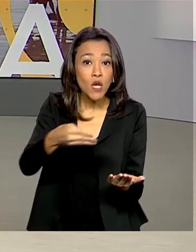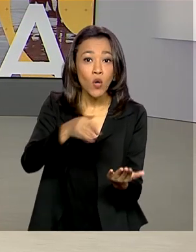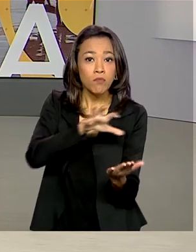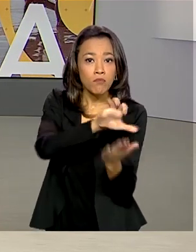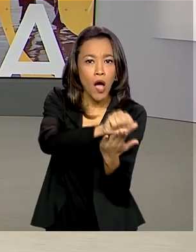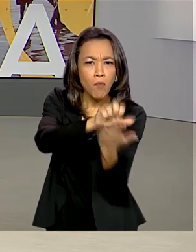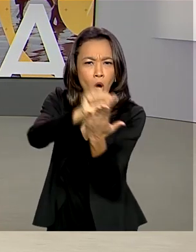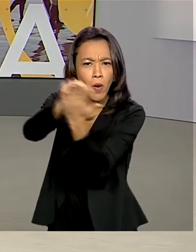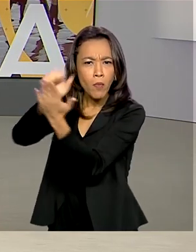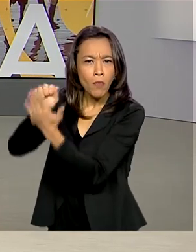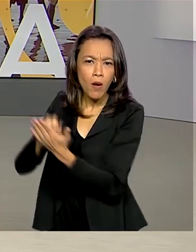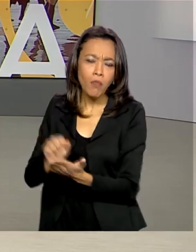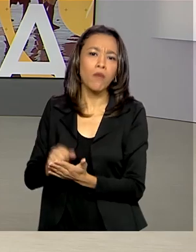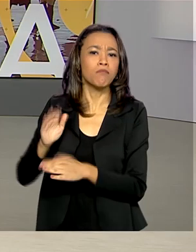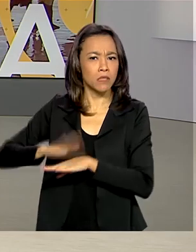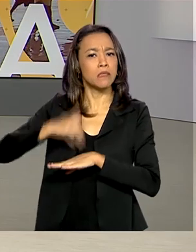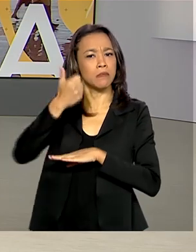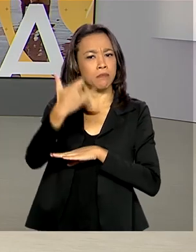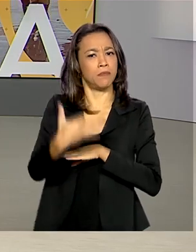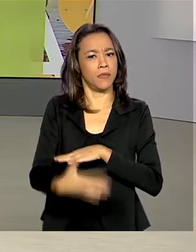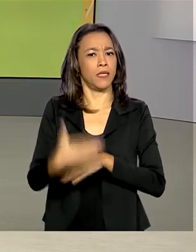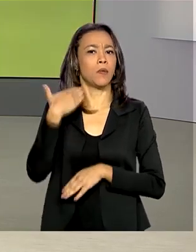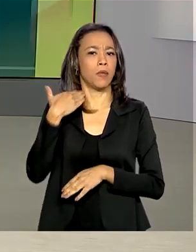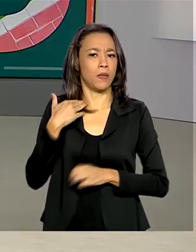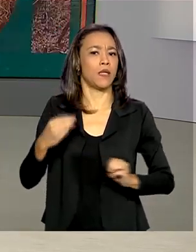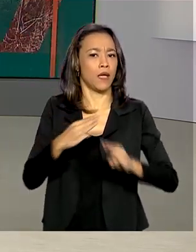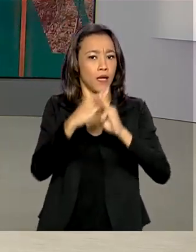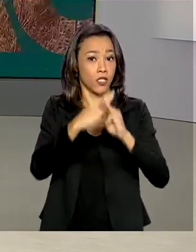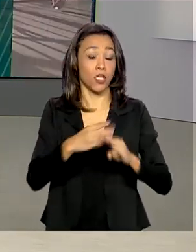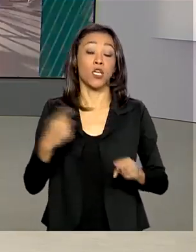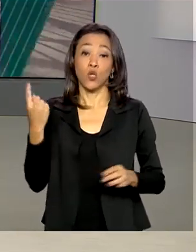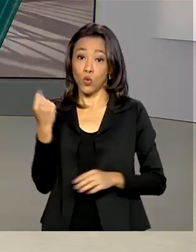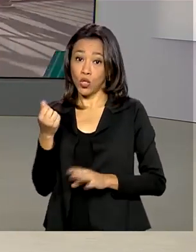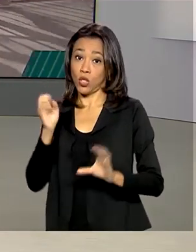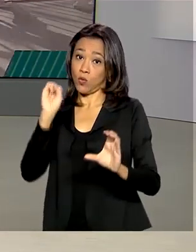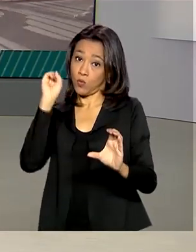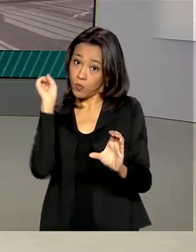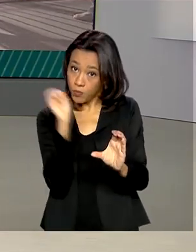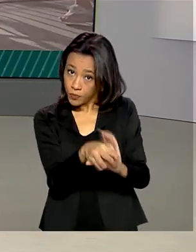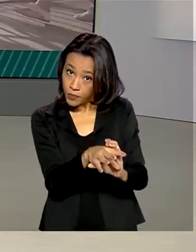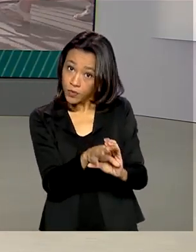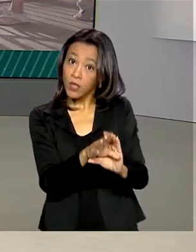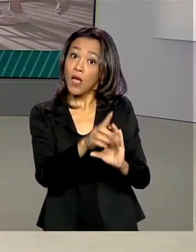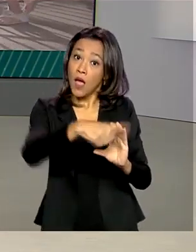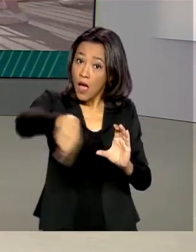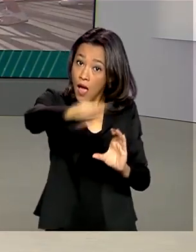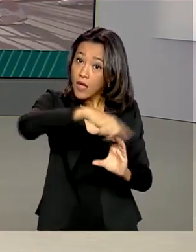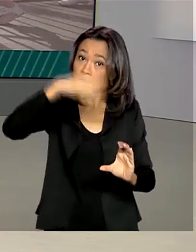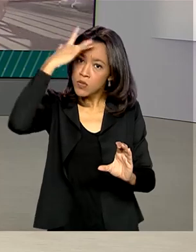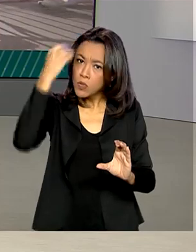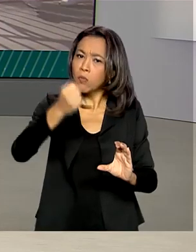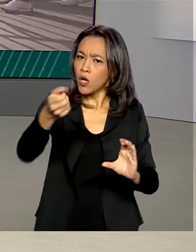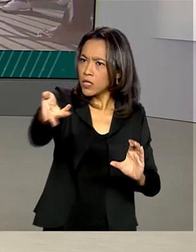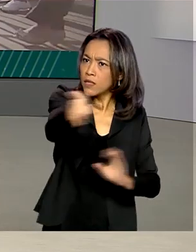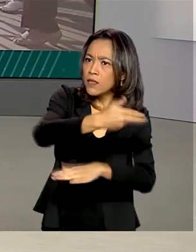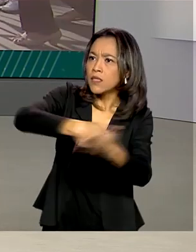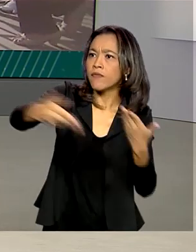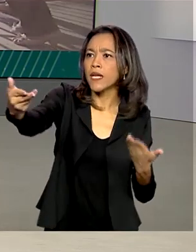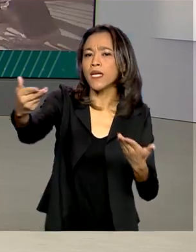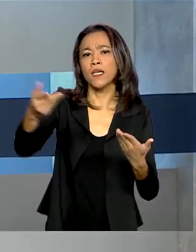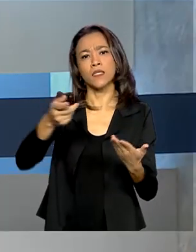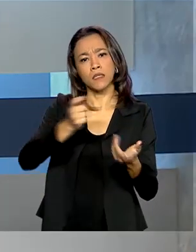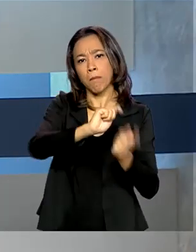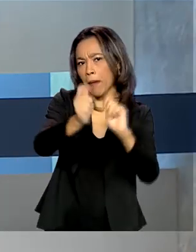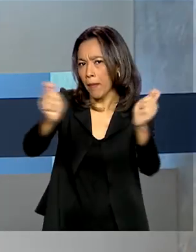segundo a Caixa Econômica Federal. Assim que os recursos forem depositados, os trabalhadores poderão fazer transferências e pagamentos.